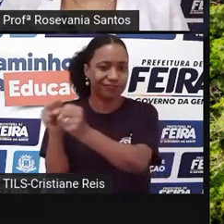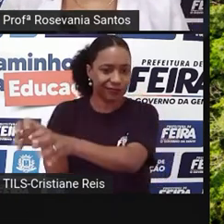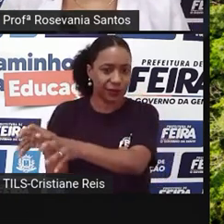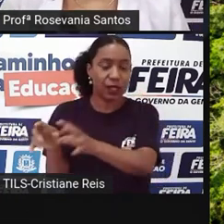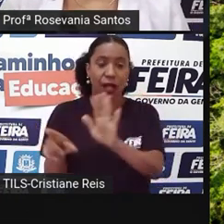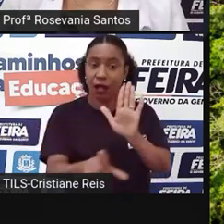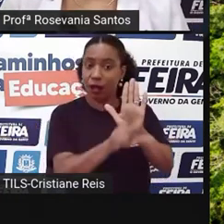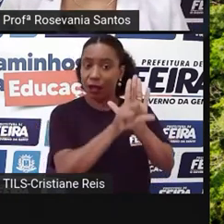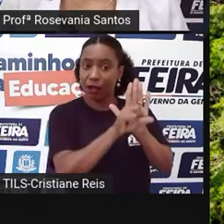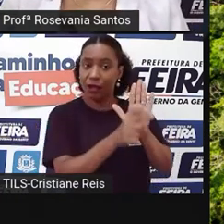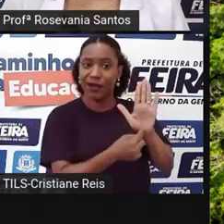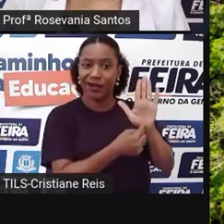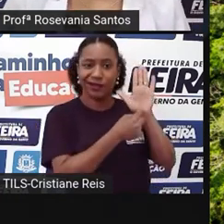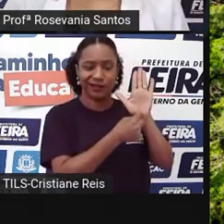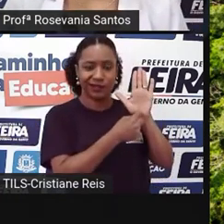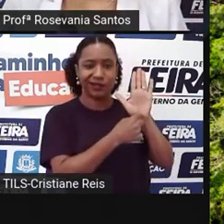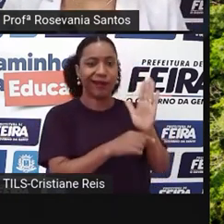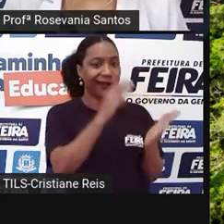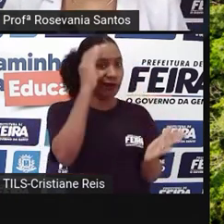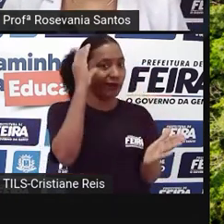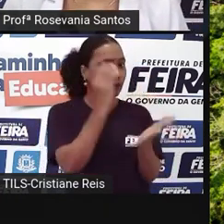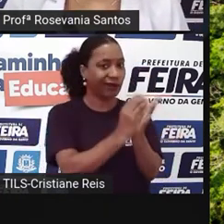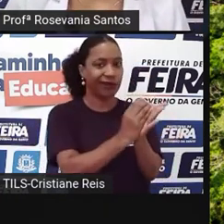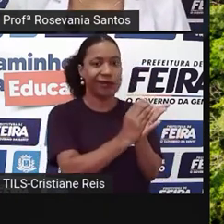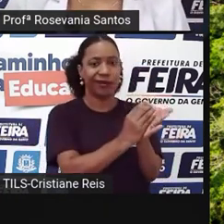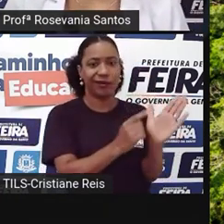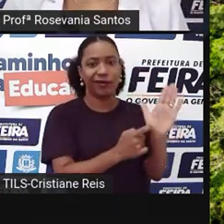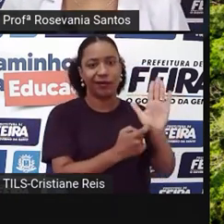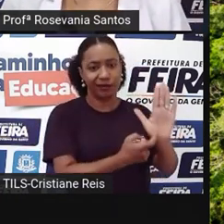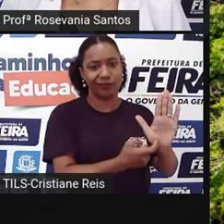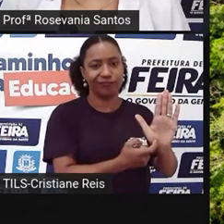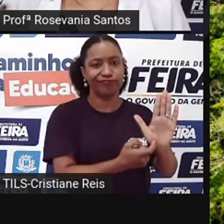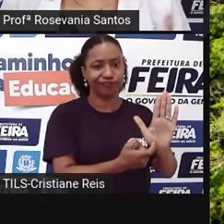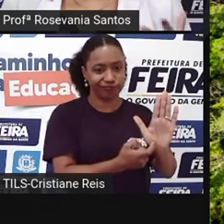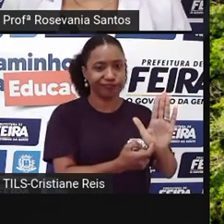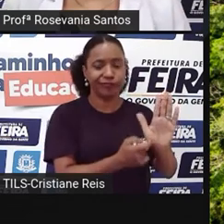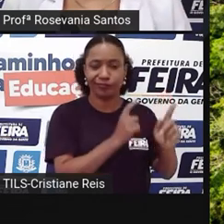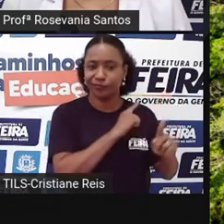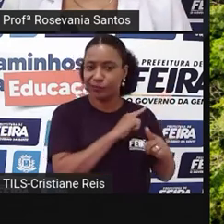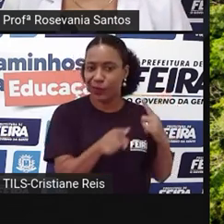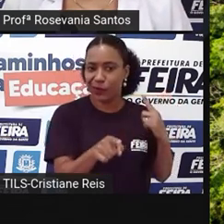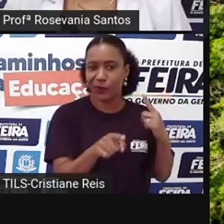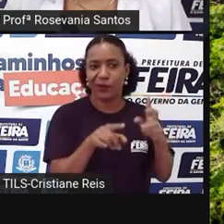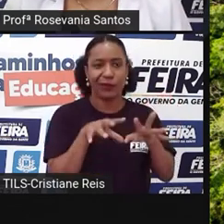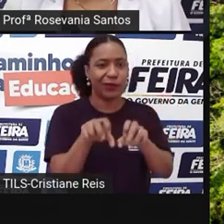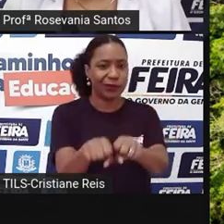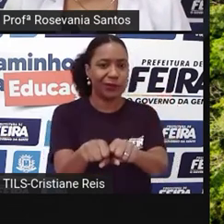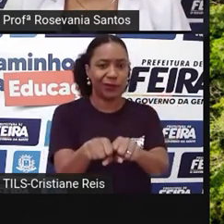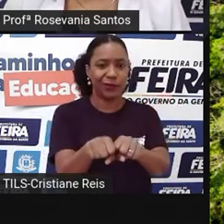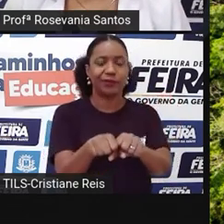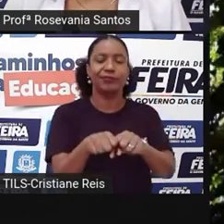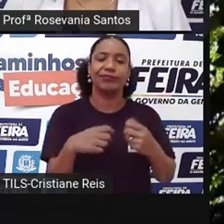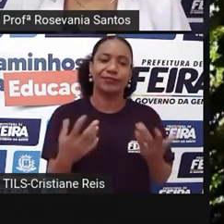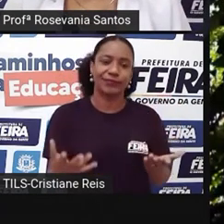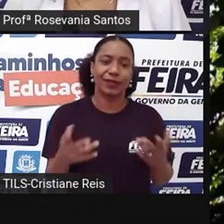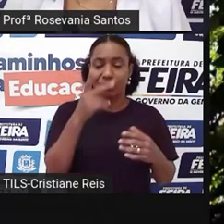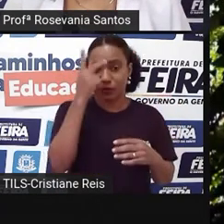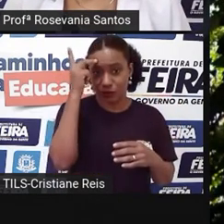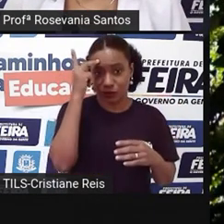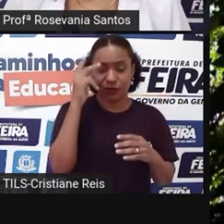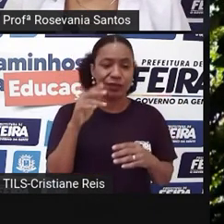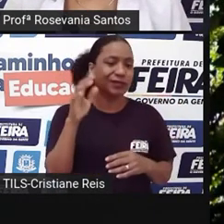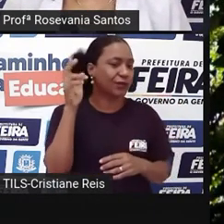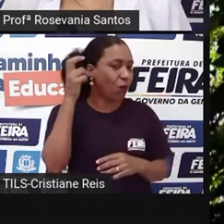conta também, né, dos animais, que alguns deles já estão em processo de extinção e essa prática das pessoas, né, ficarem comprando esses animais,